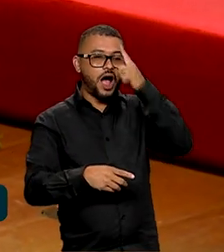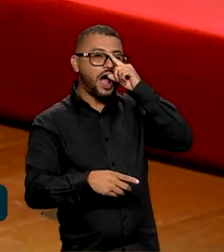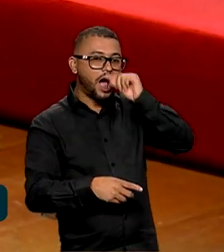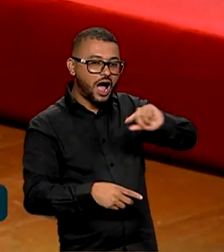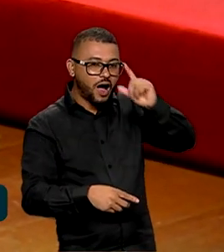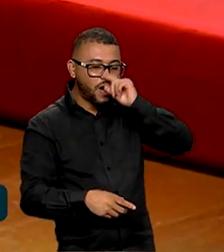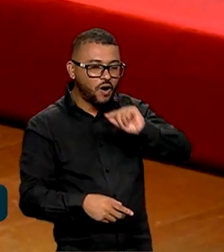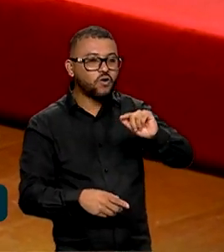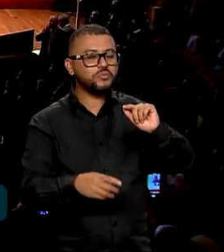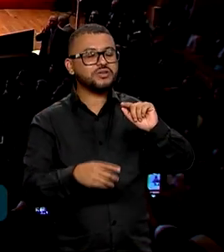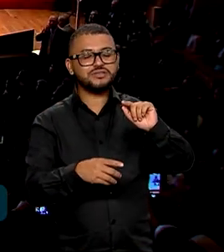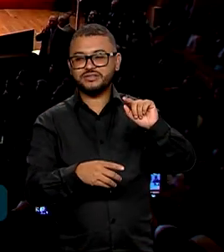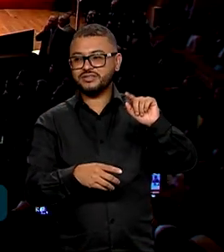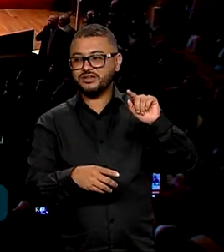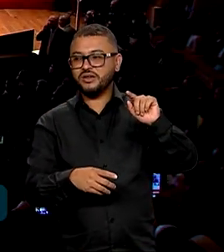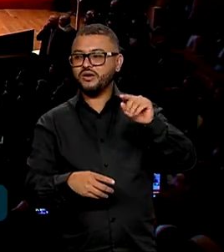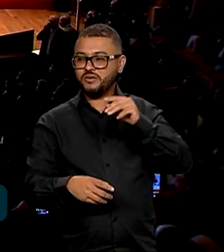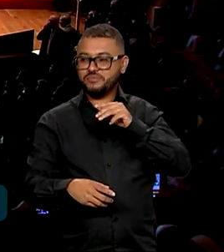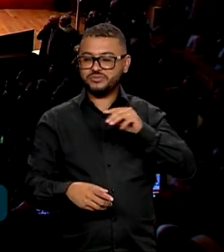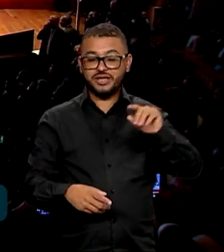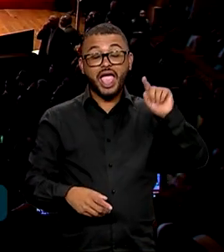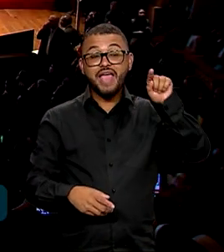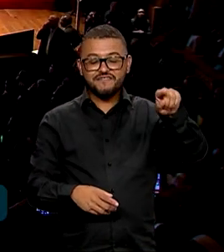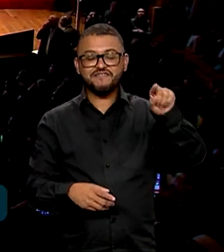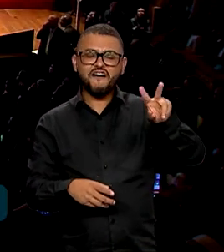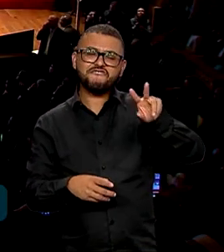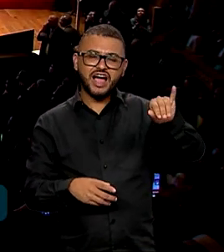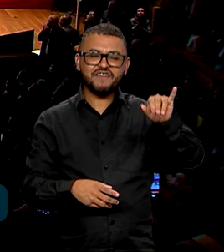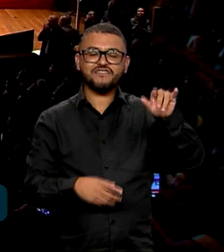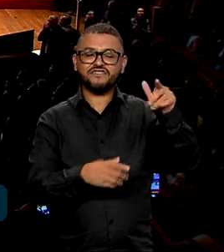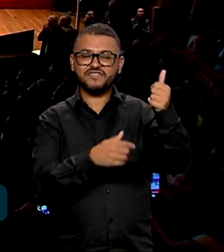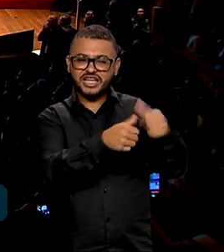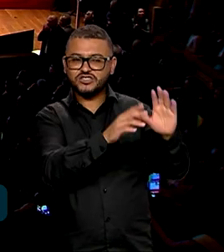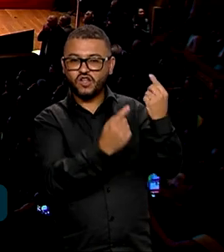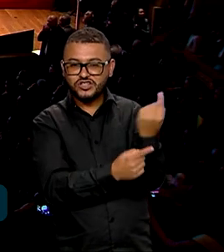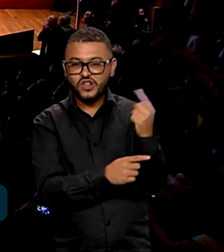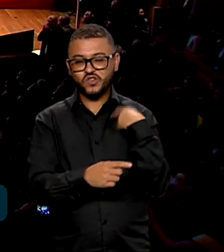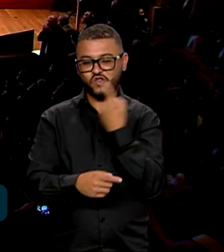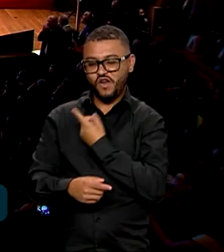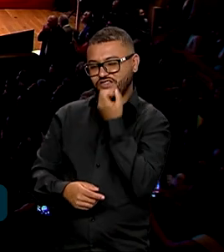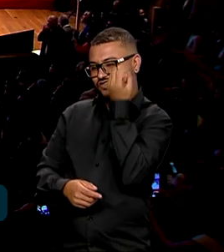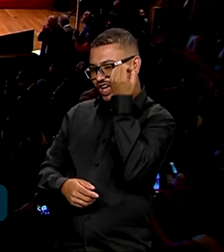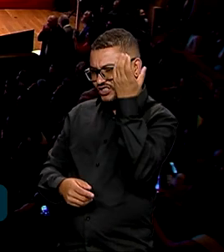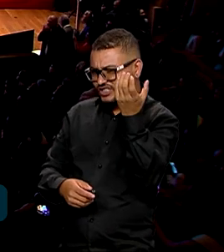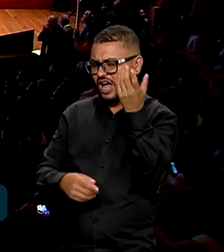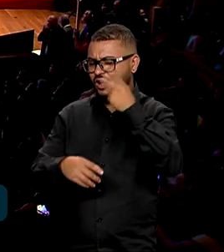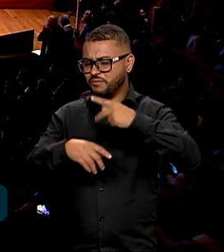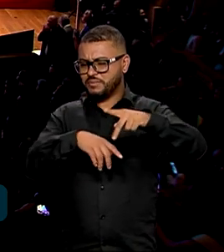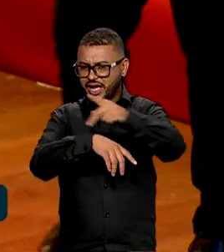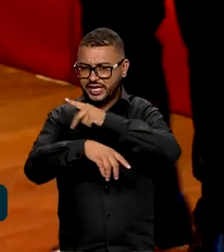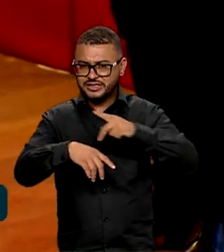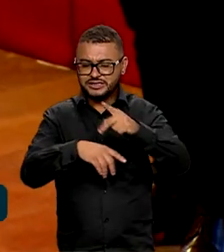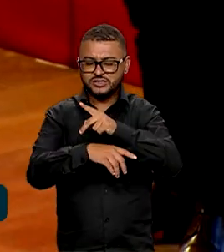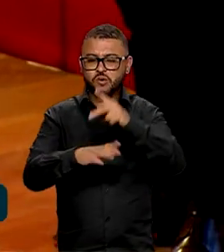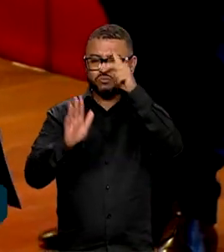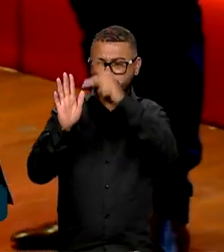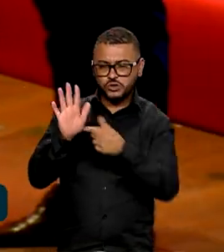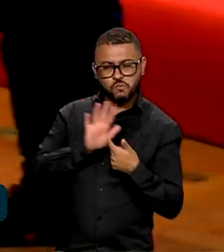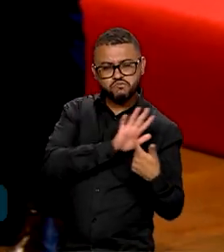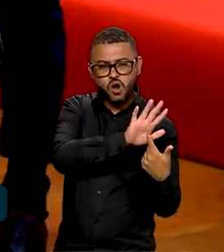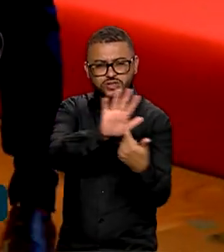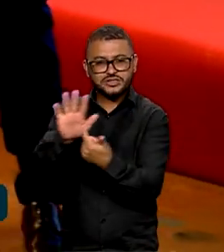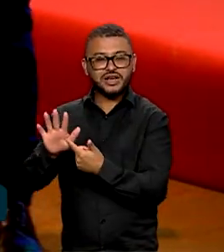Luz sozinha ou leva ela junto, porque nós vamos ter que viajar o mundo agora com todos esses projetos embaixo do braço,